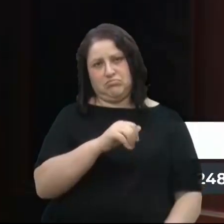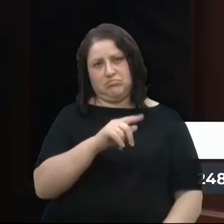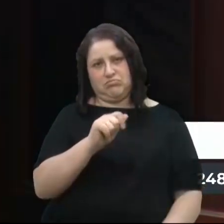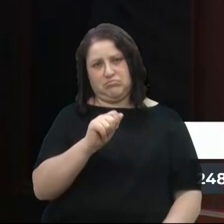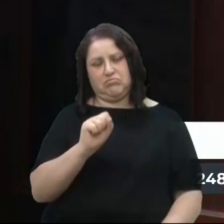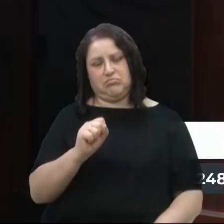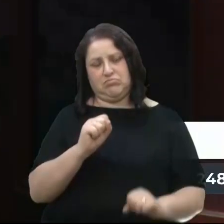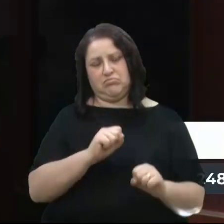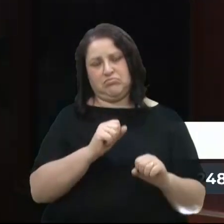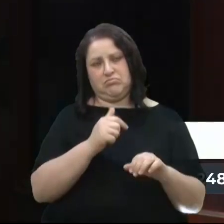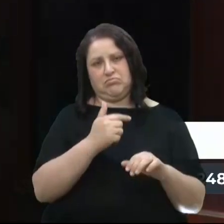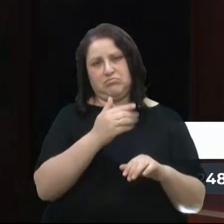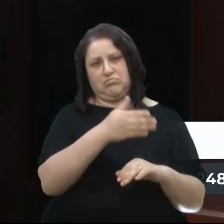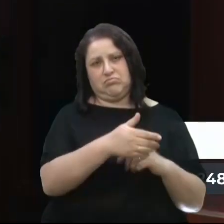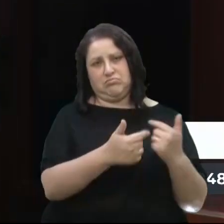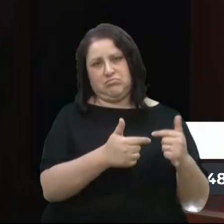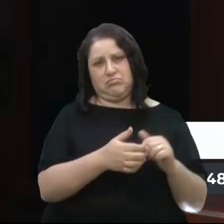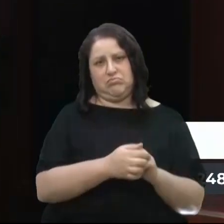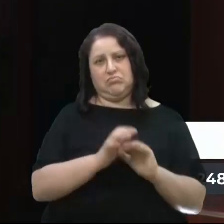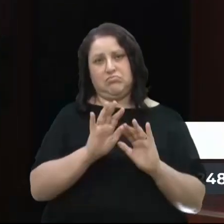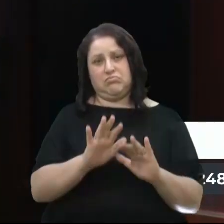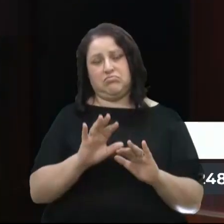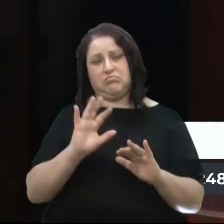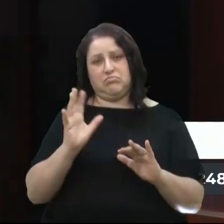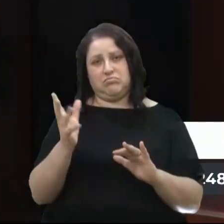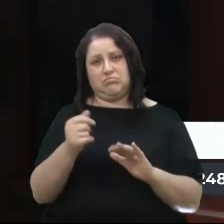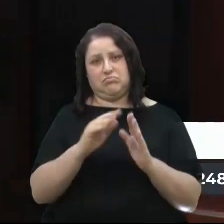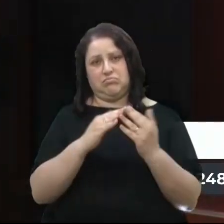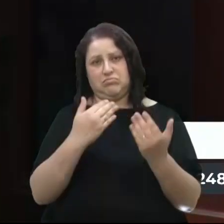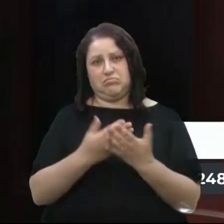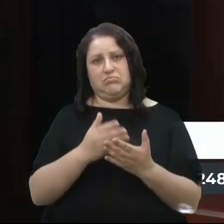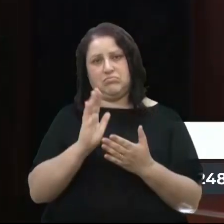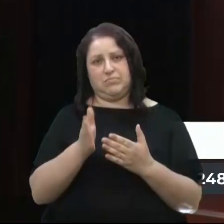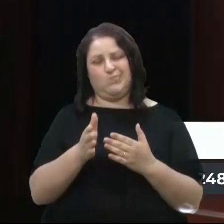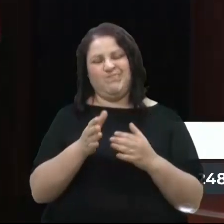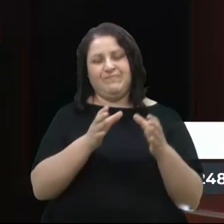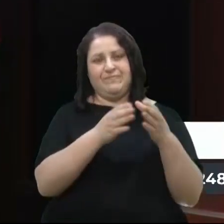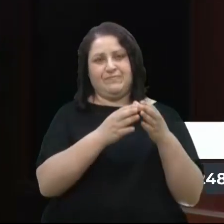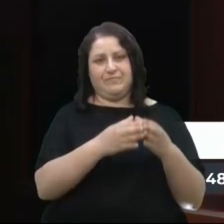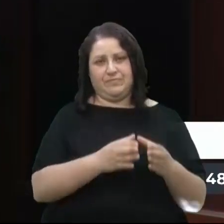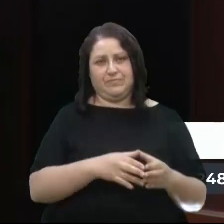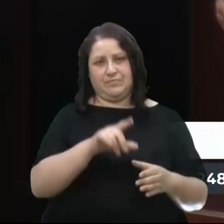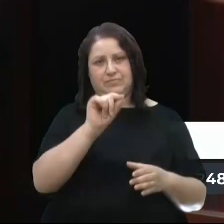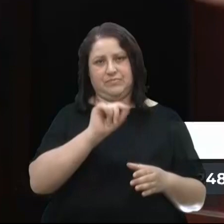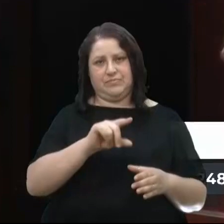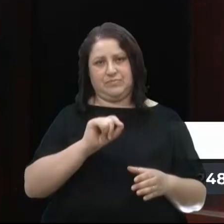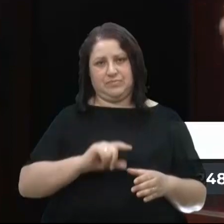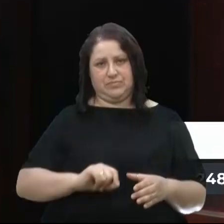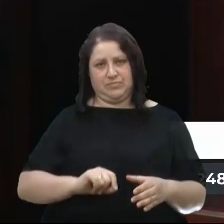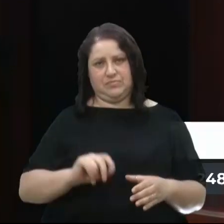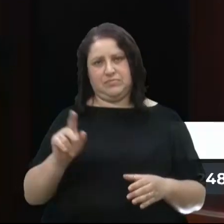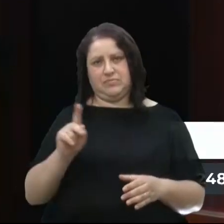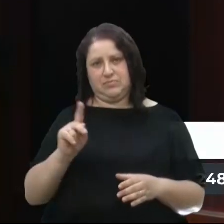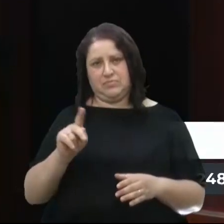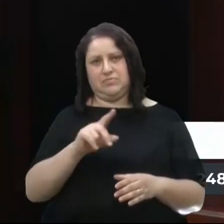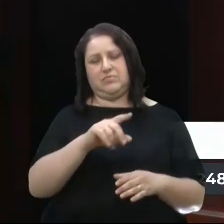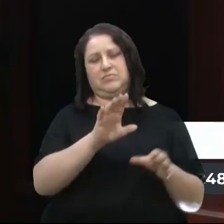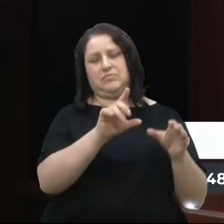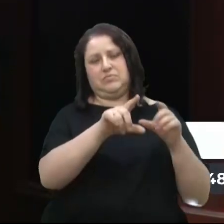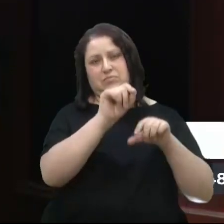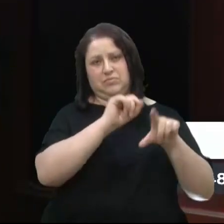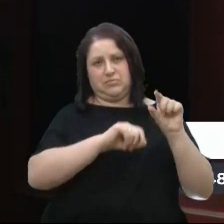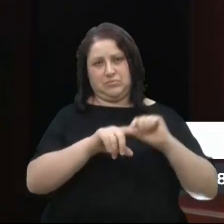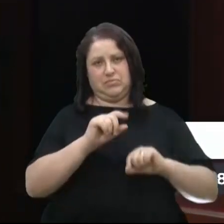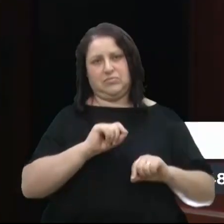que as escolas todas já fizeram as suas escolhas de turma, onde os profs escolhem as turmas que vão